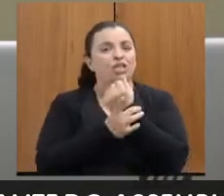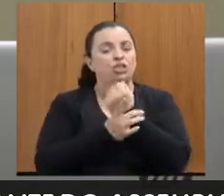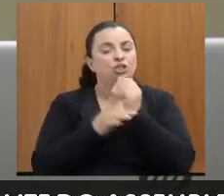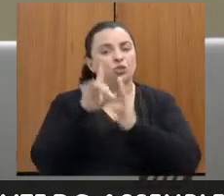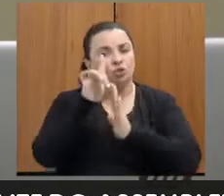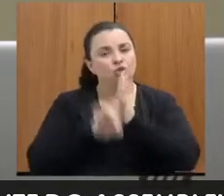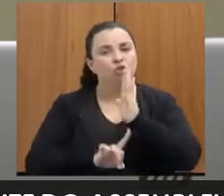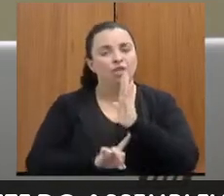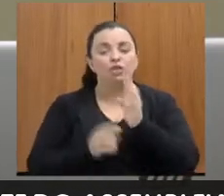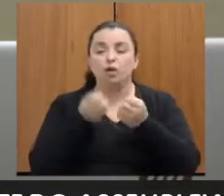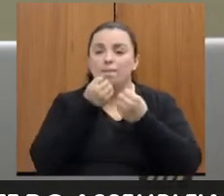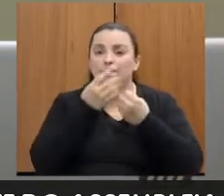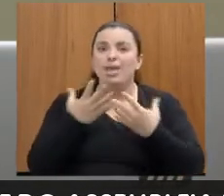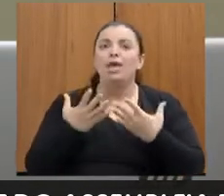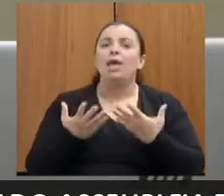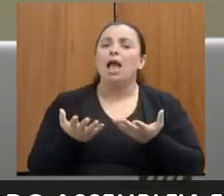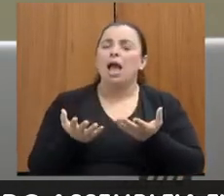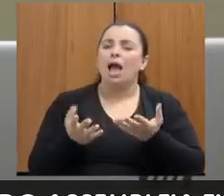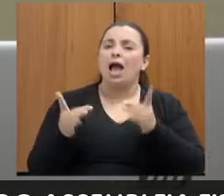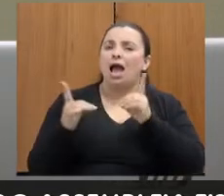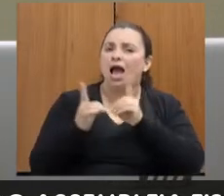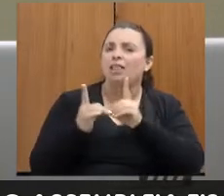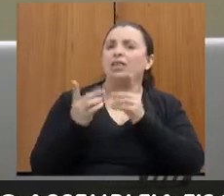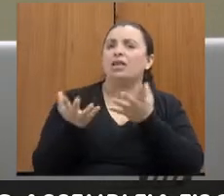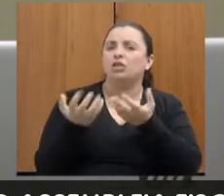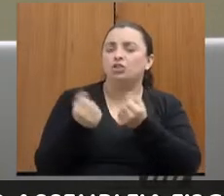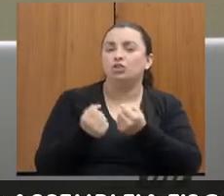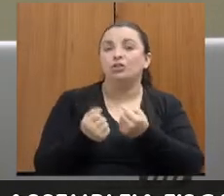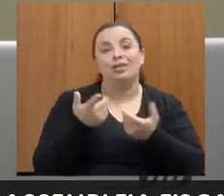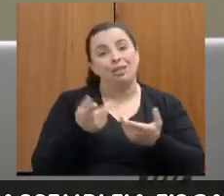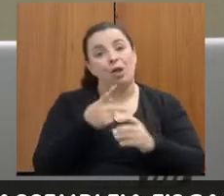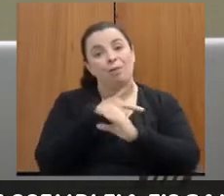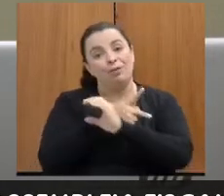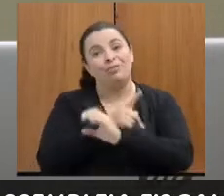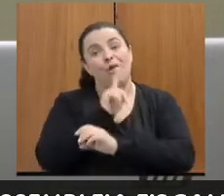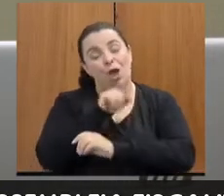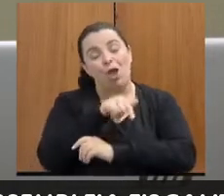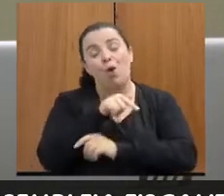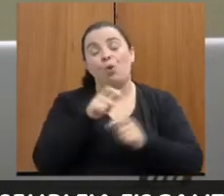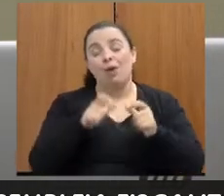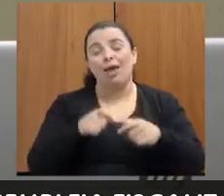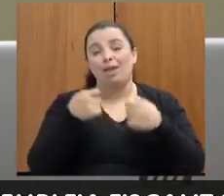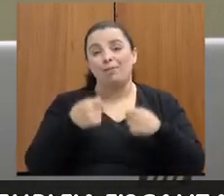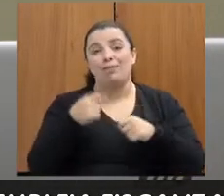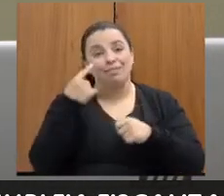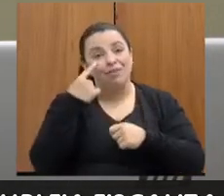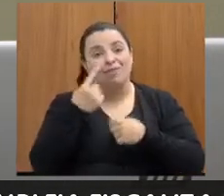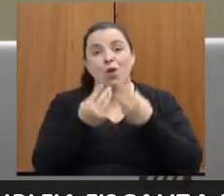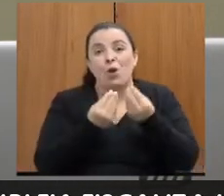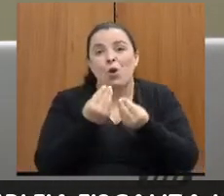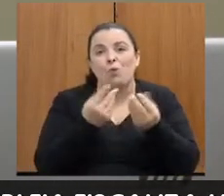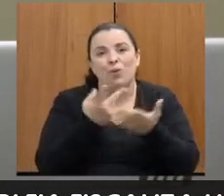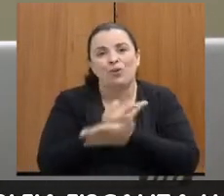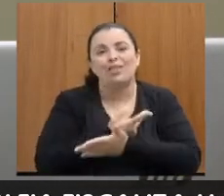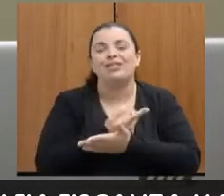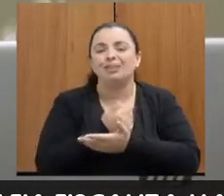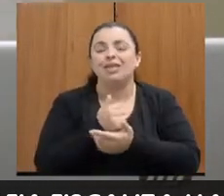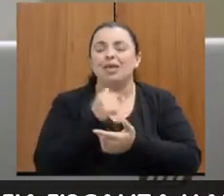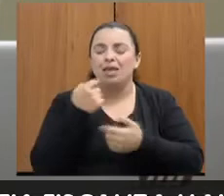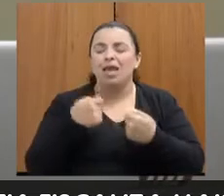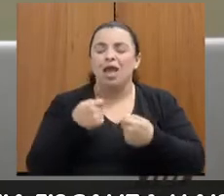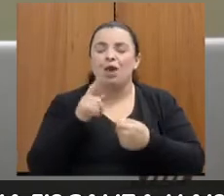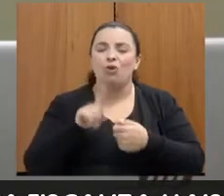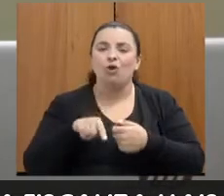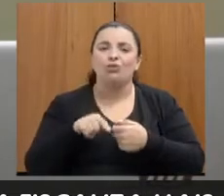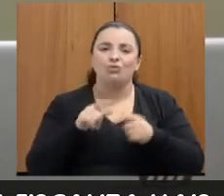nos estabelecimentos e a Polícia Civil é uma dessas pontas que a gente precisa atuar. Então, quero muito agradecer a presença